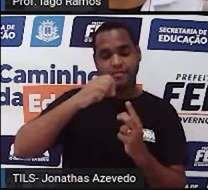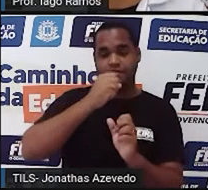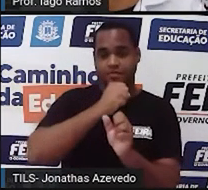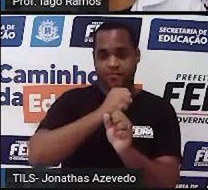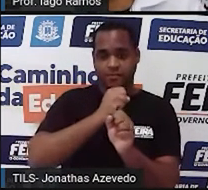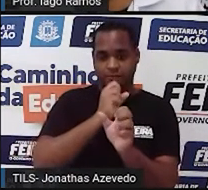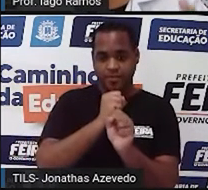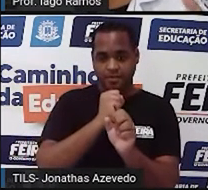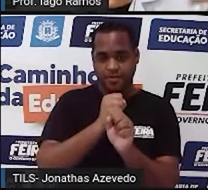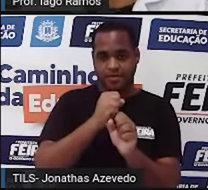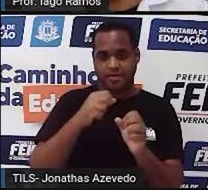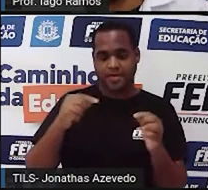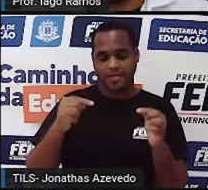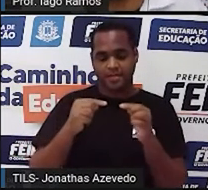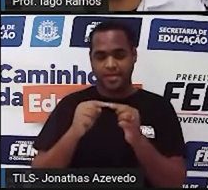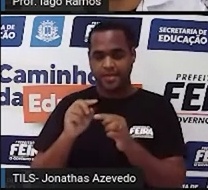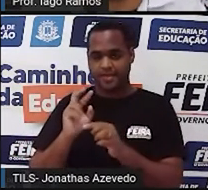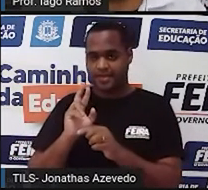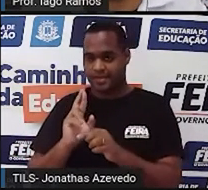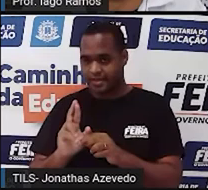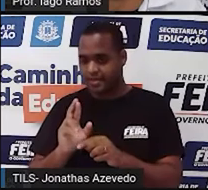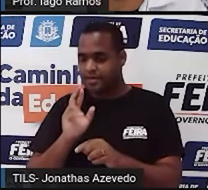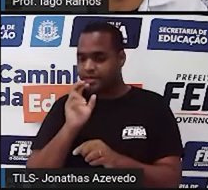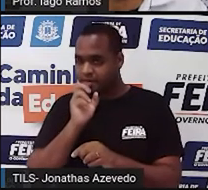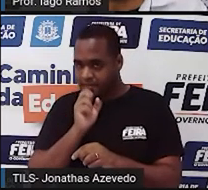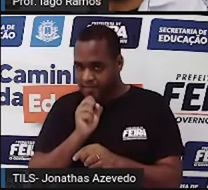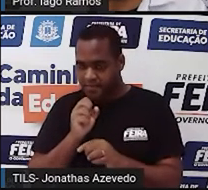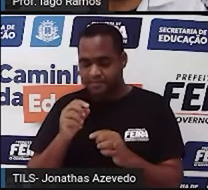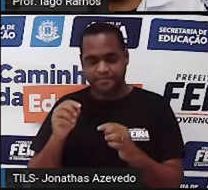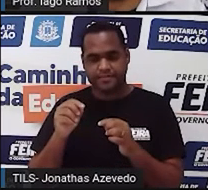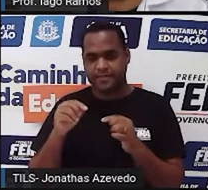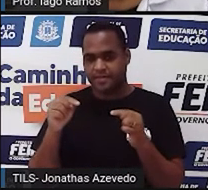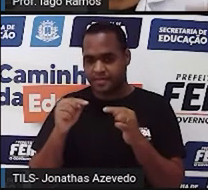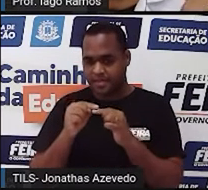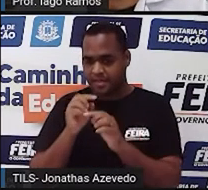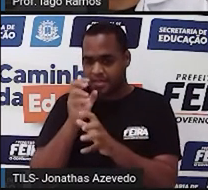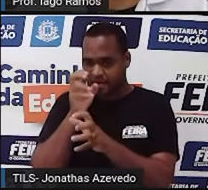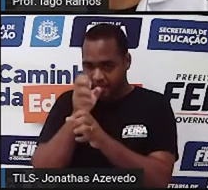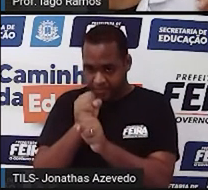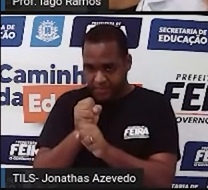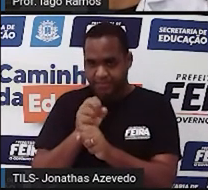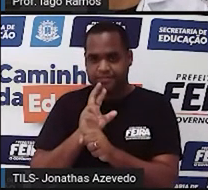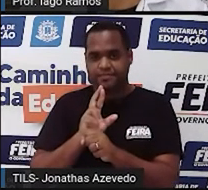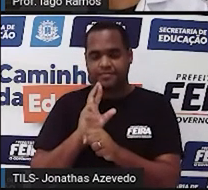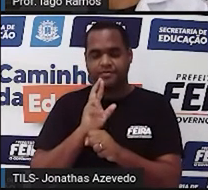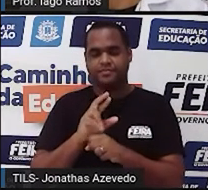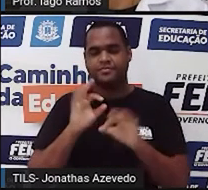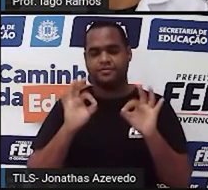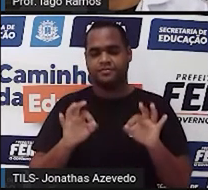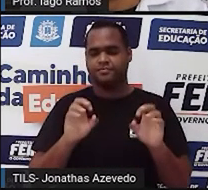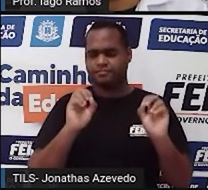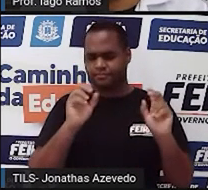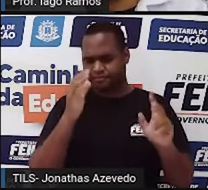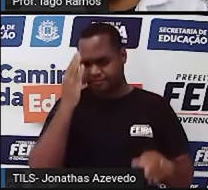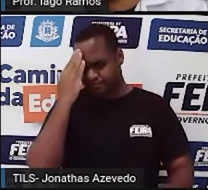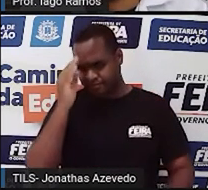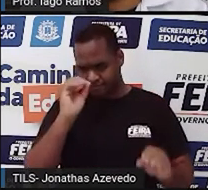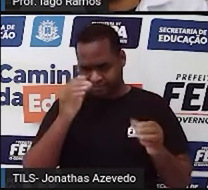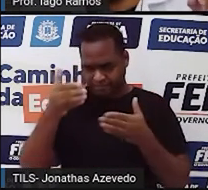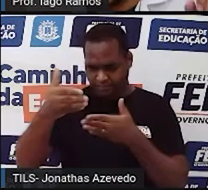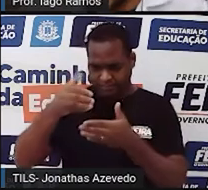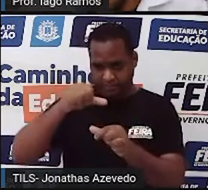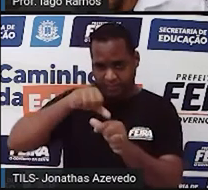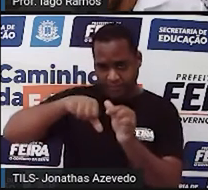e soma é o resultado da continha de mais. Beleza? Entendido? Tranquilão? Propriedade comutativa?